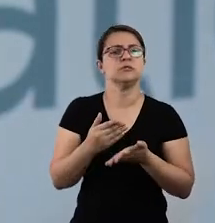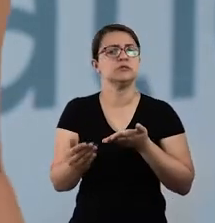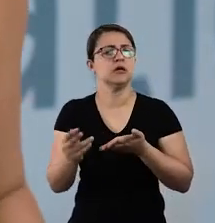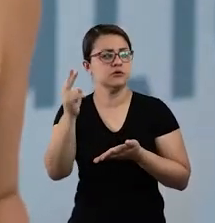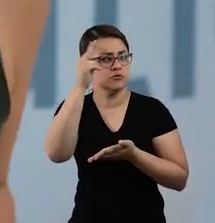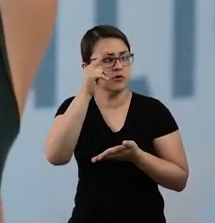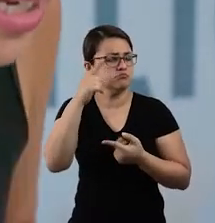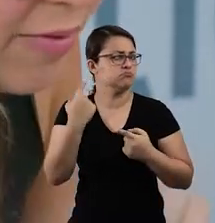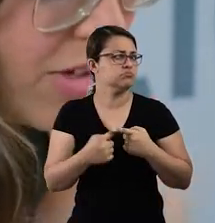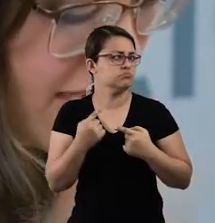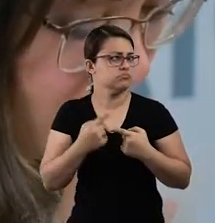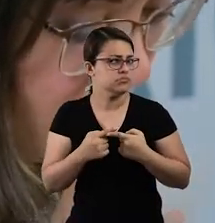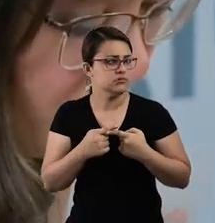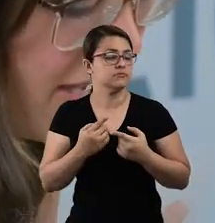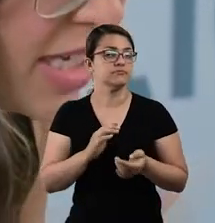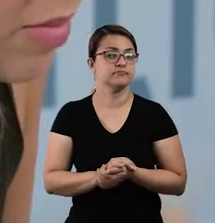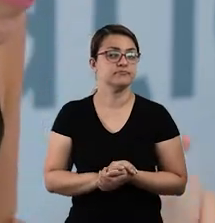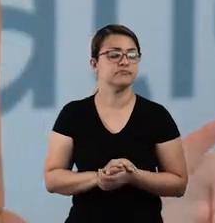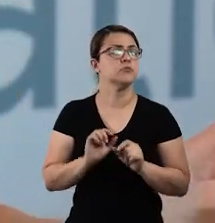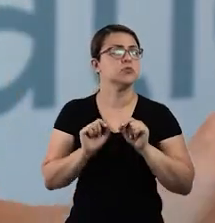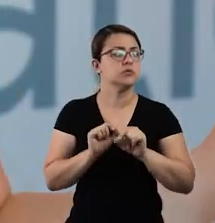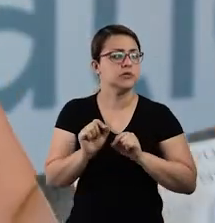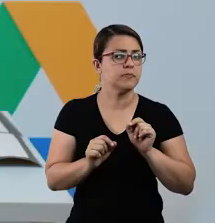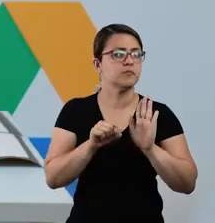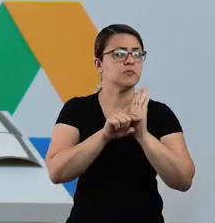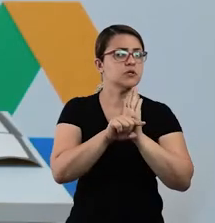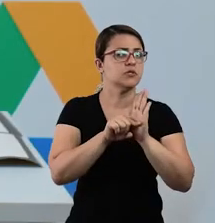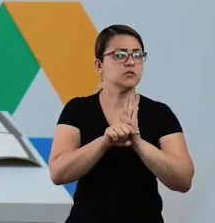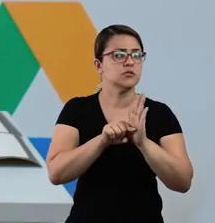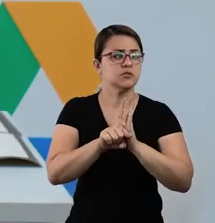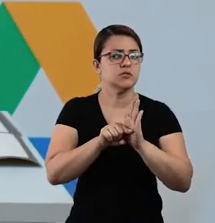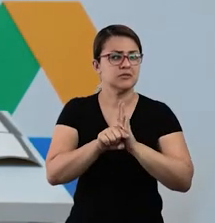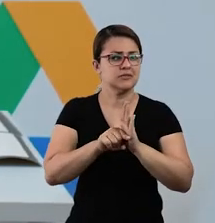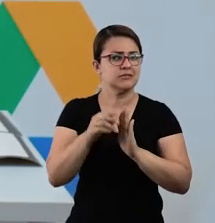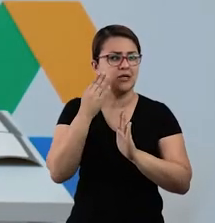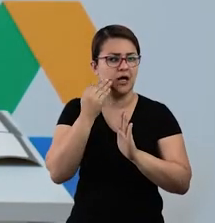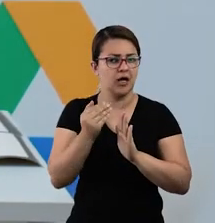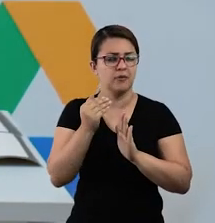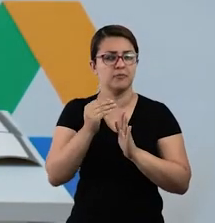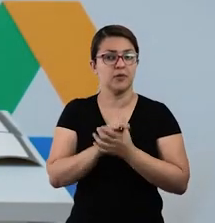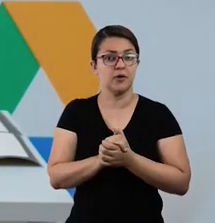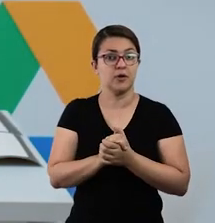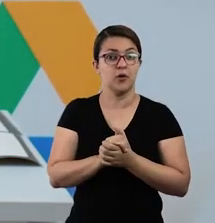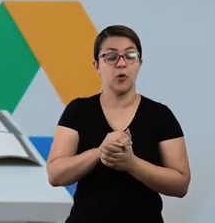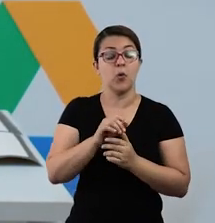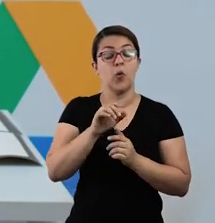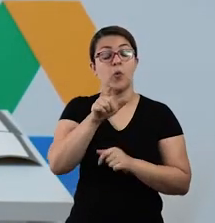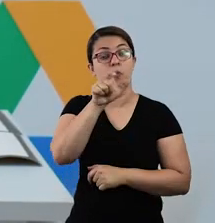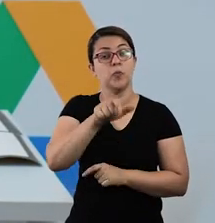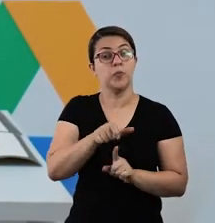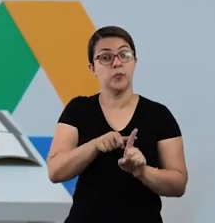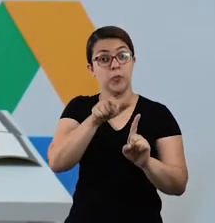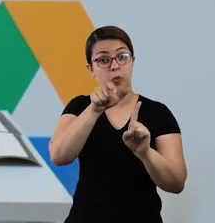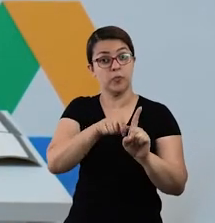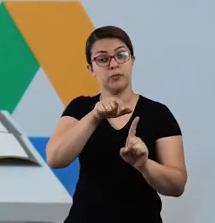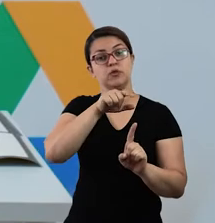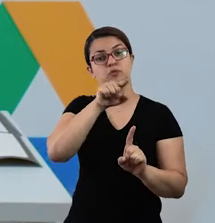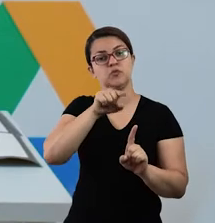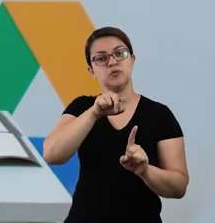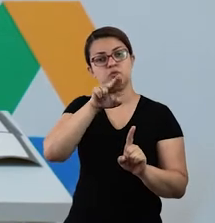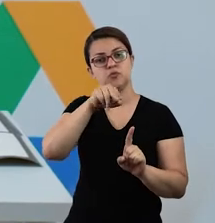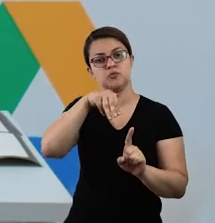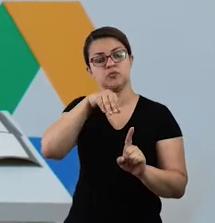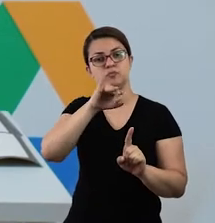Por quê? Porque vocês irão fazer uma pesquisa sobre zumbi dos palmares, isso mesmo, né? E ainda vamos